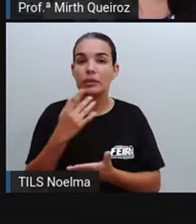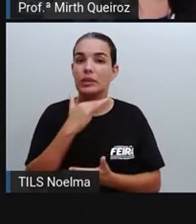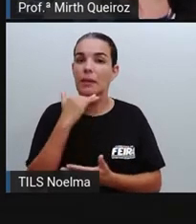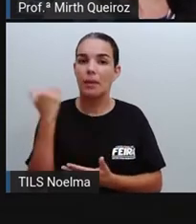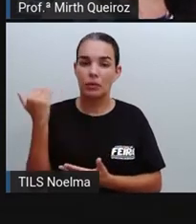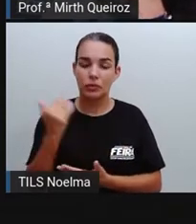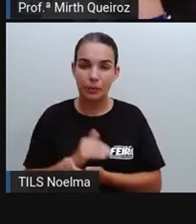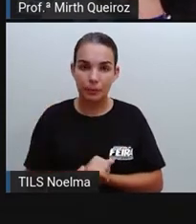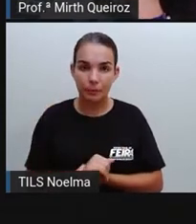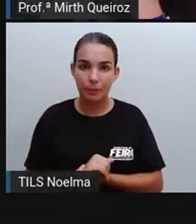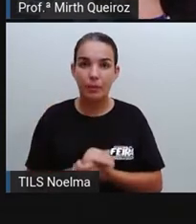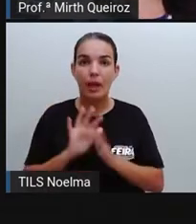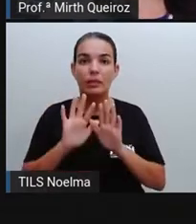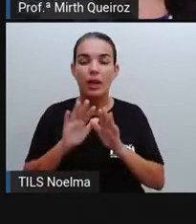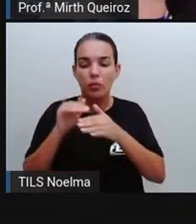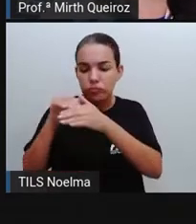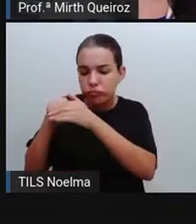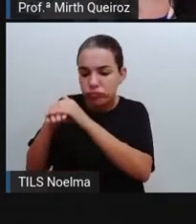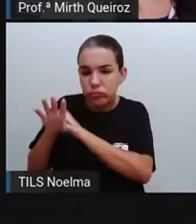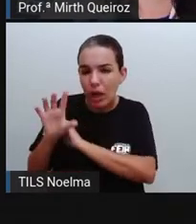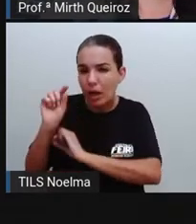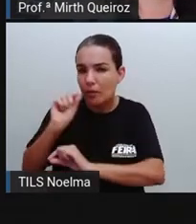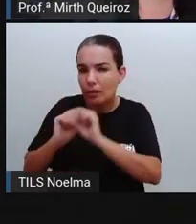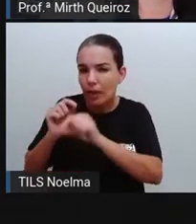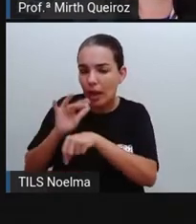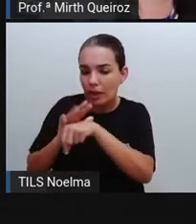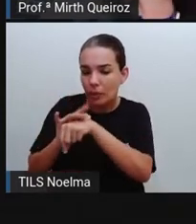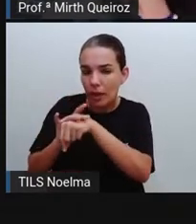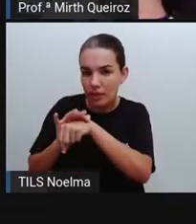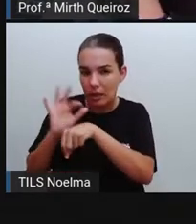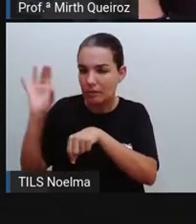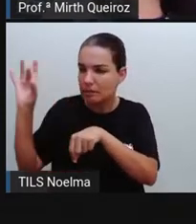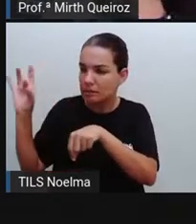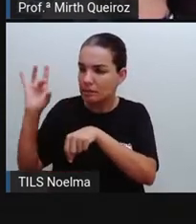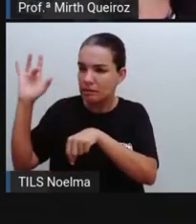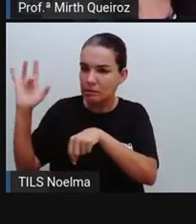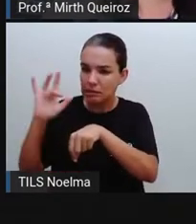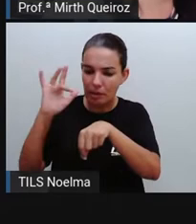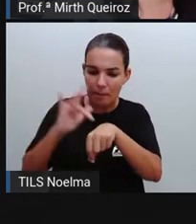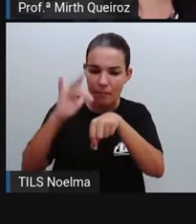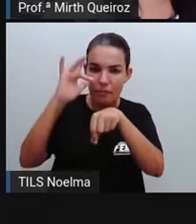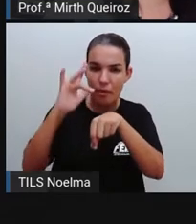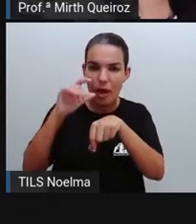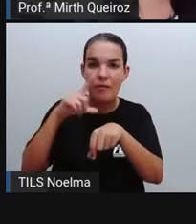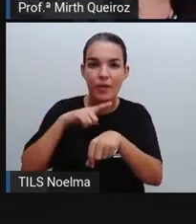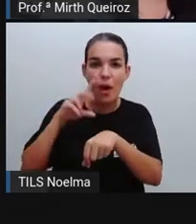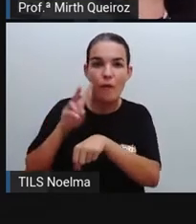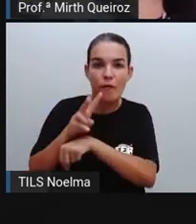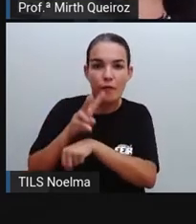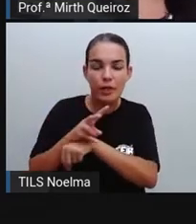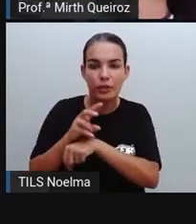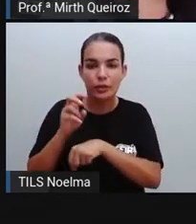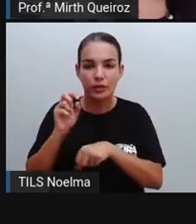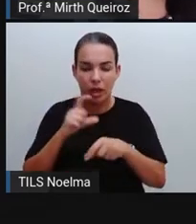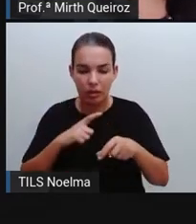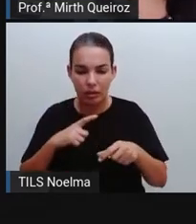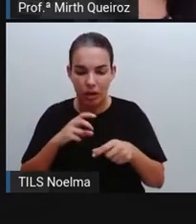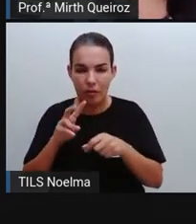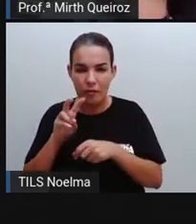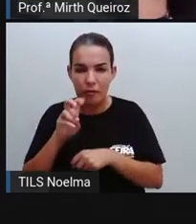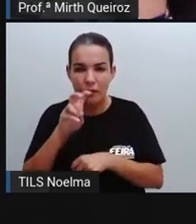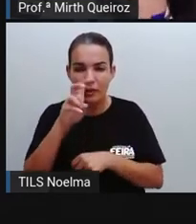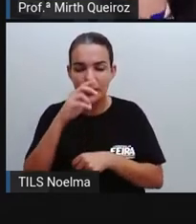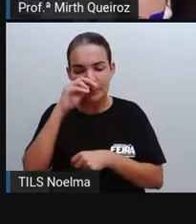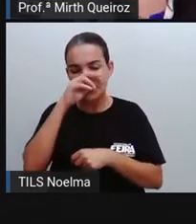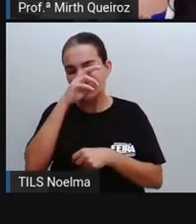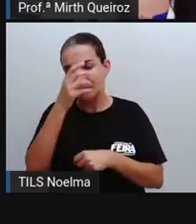morte. O período de incubação, geralmente aí do vírus, né? Na pessoa é de cinco a seis dias.